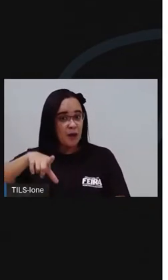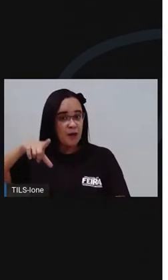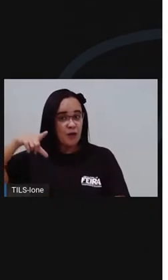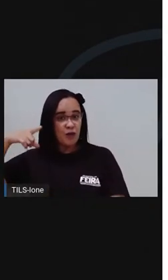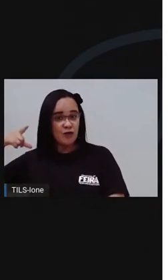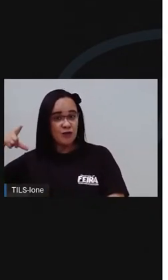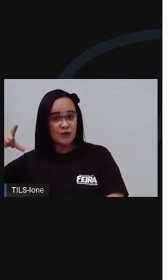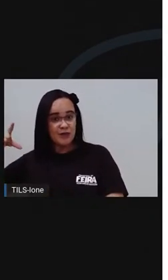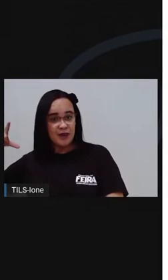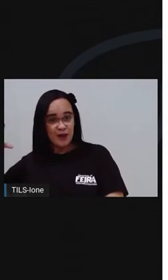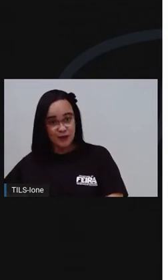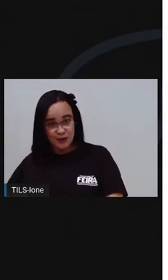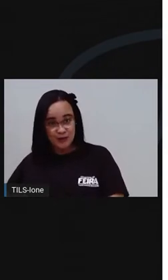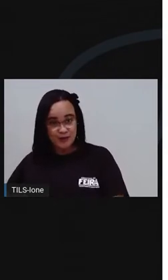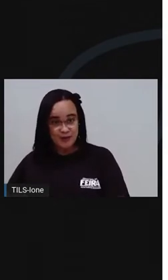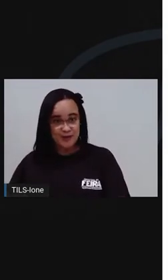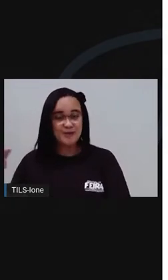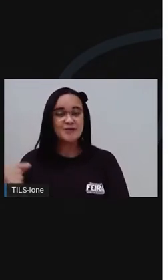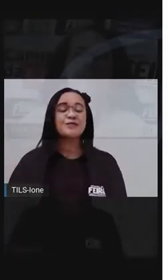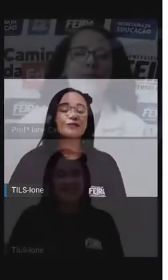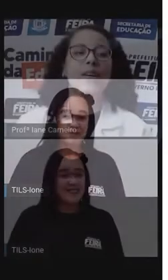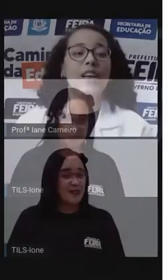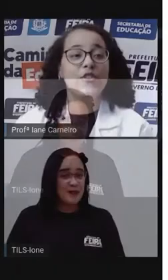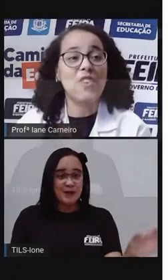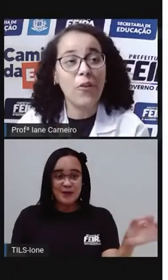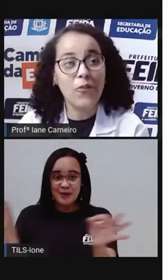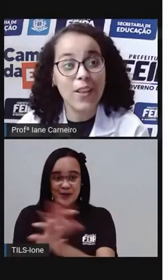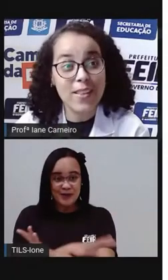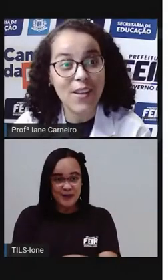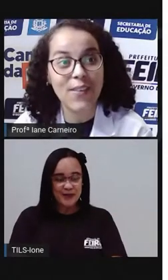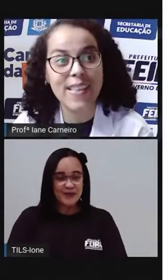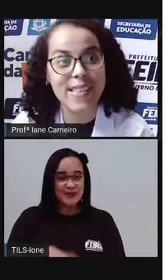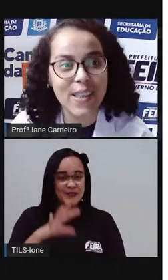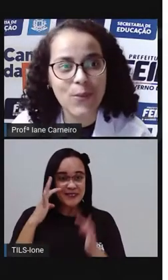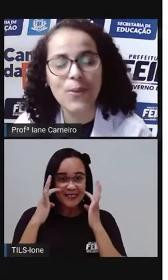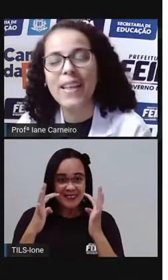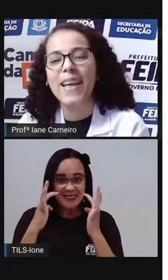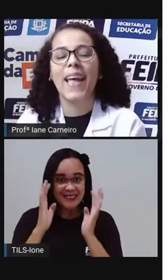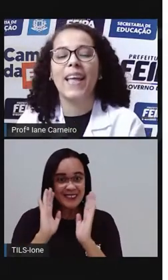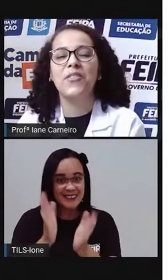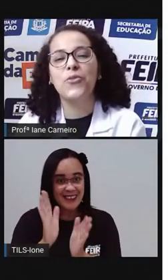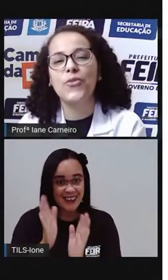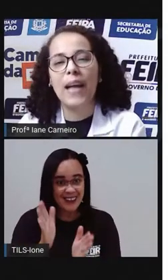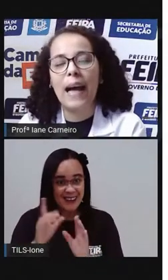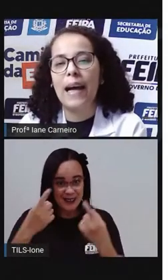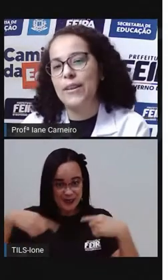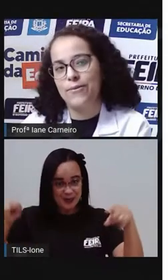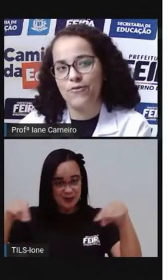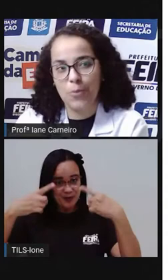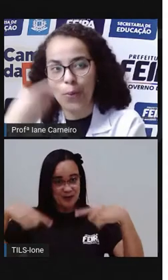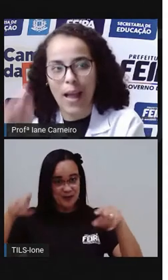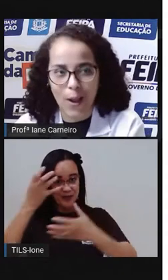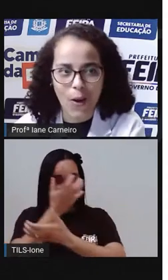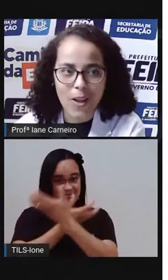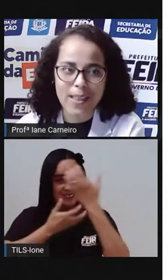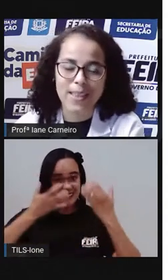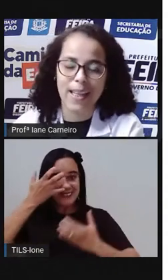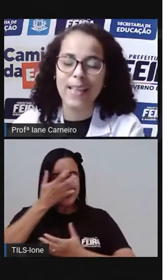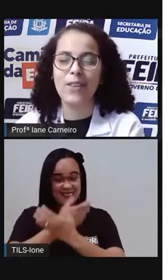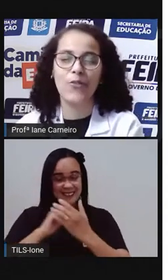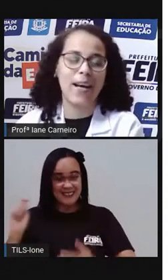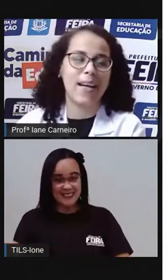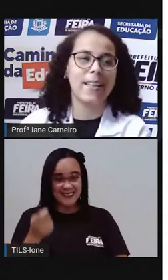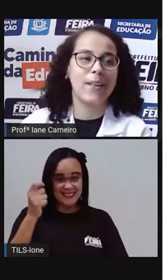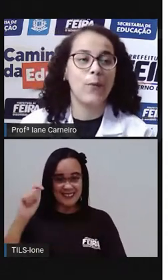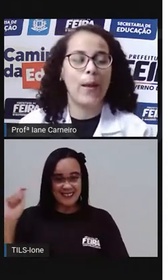vai no olho da rua. Já ouviram essa versão de pular corda?